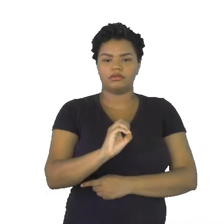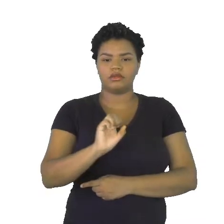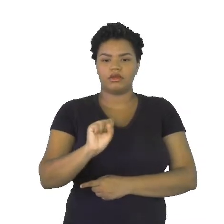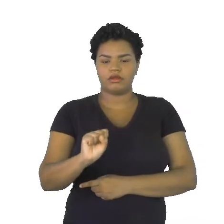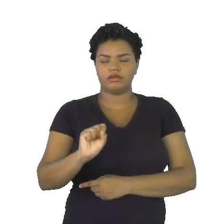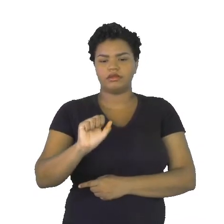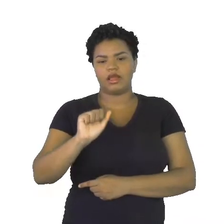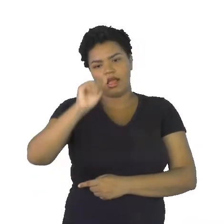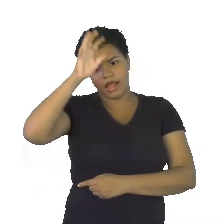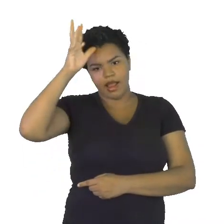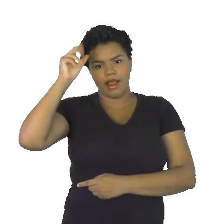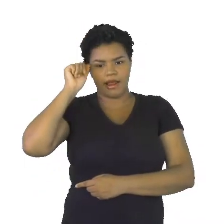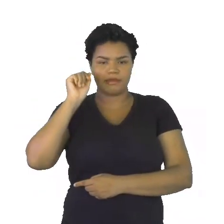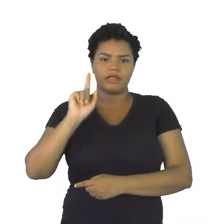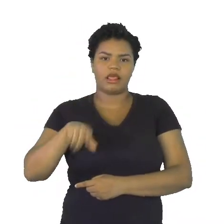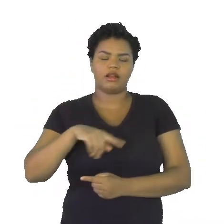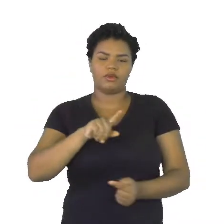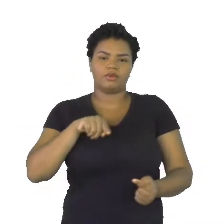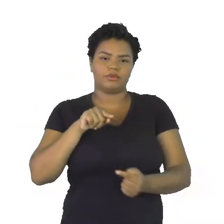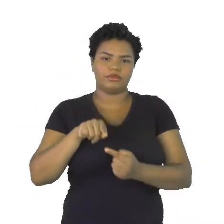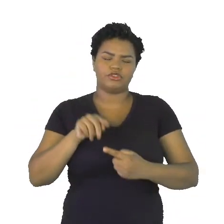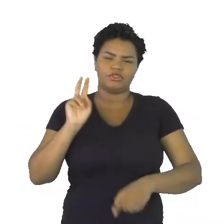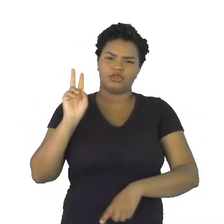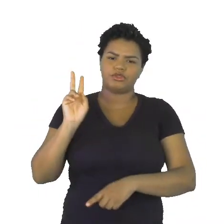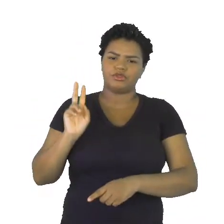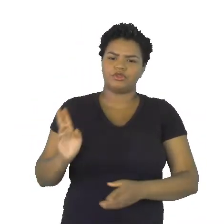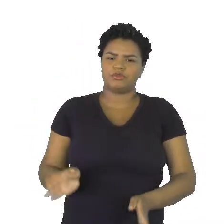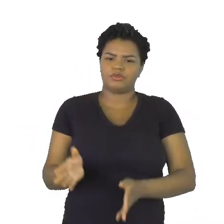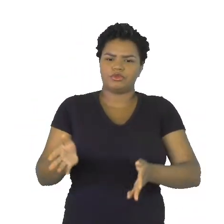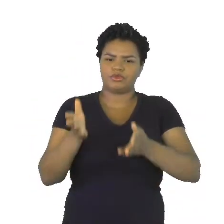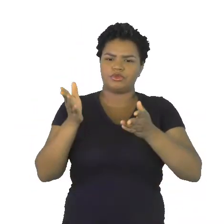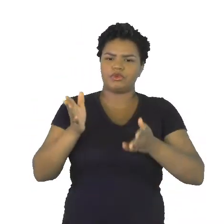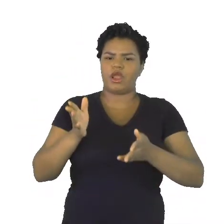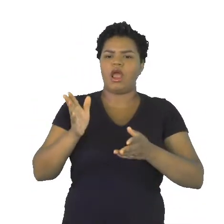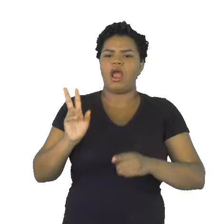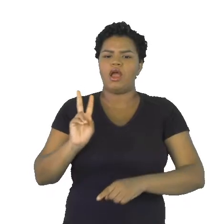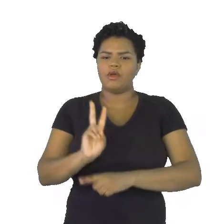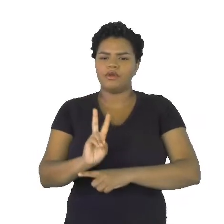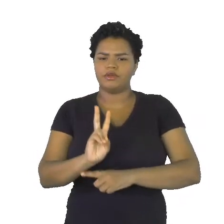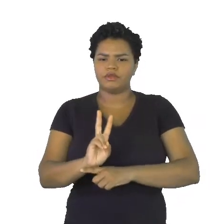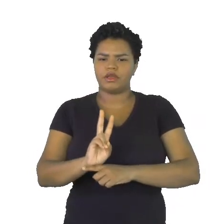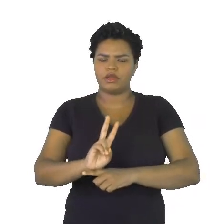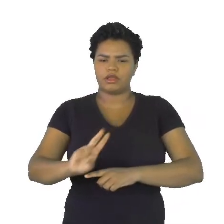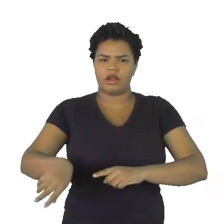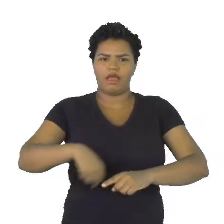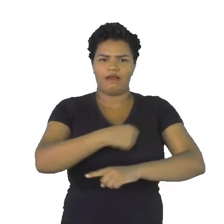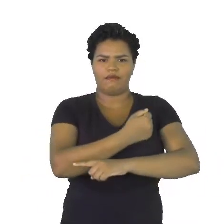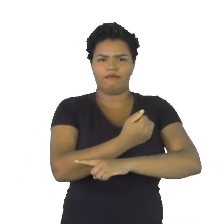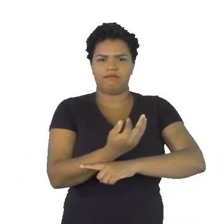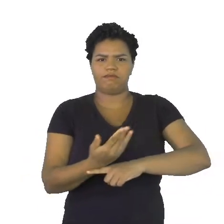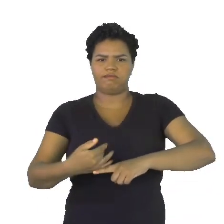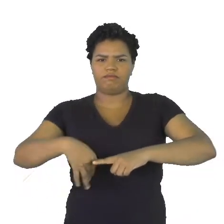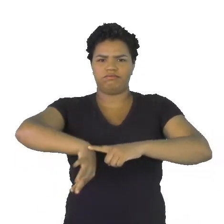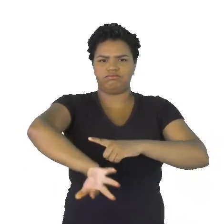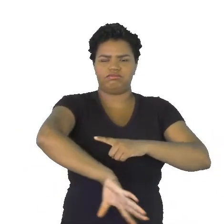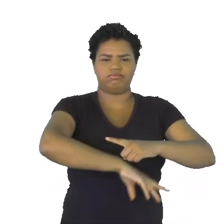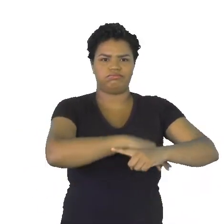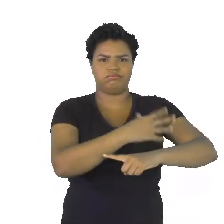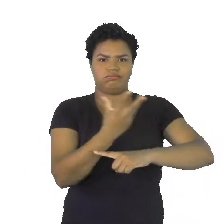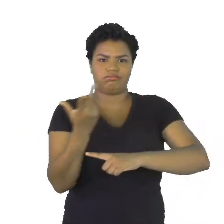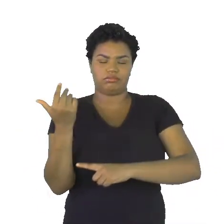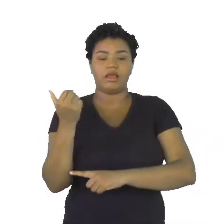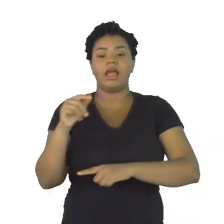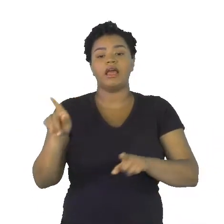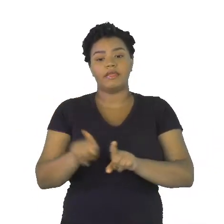objetivo de promover a conservação da biodiversidade e o crescimento da consciência ambiental na